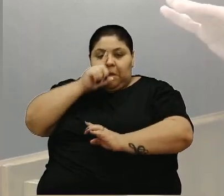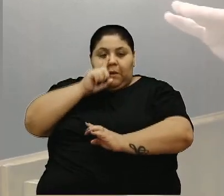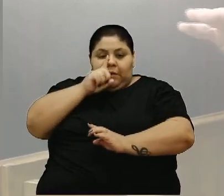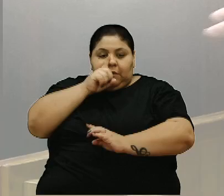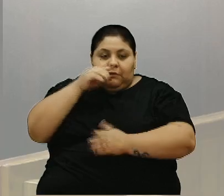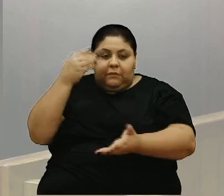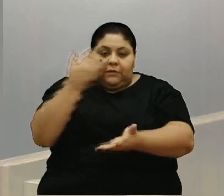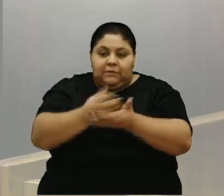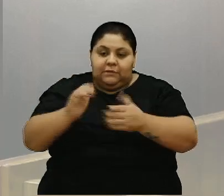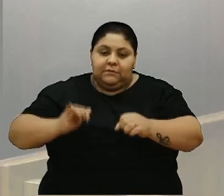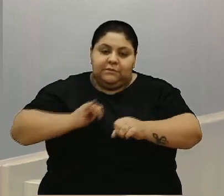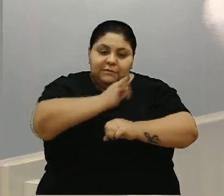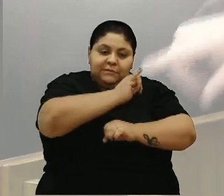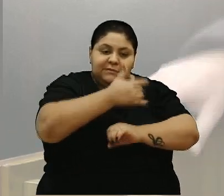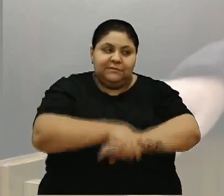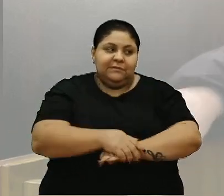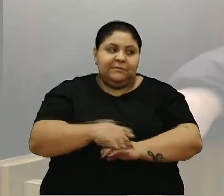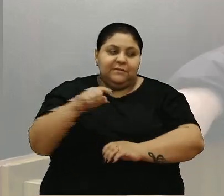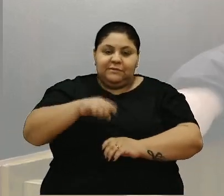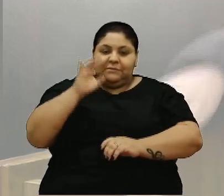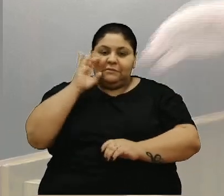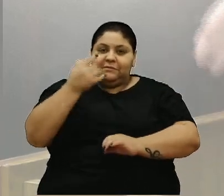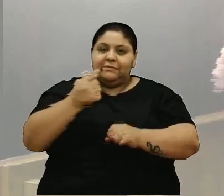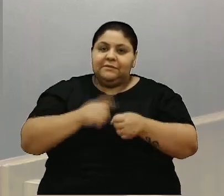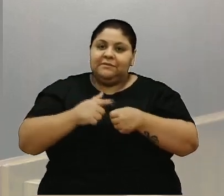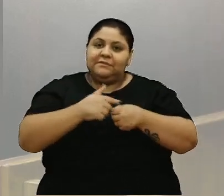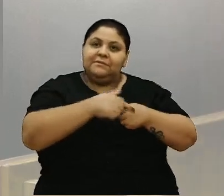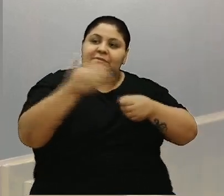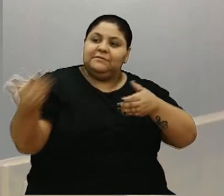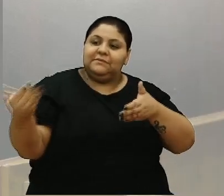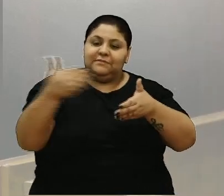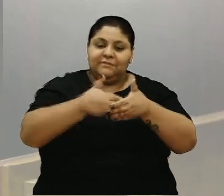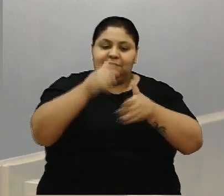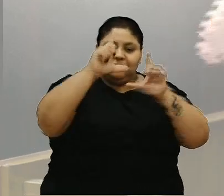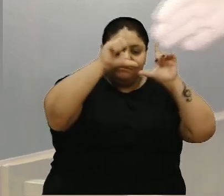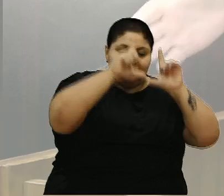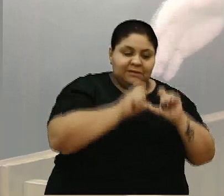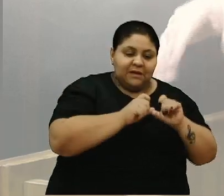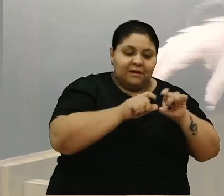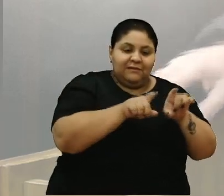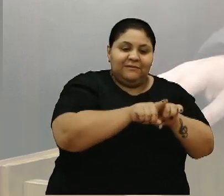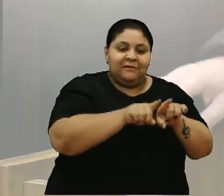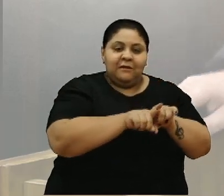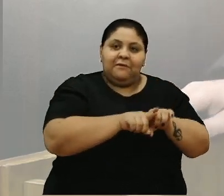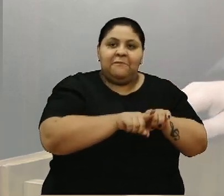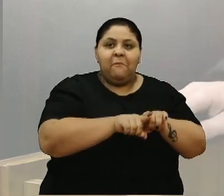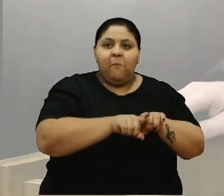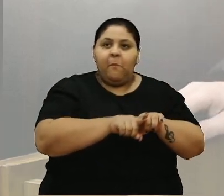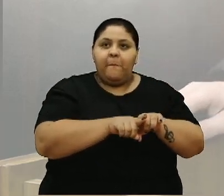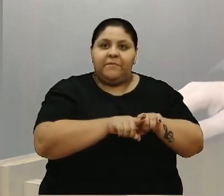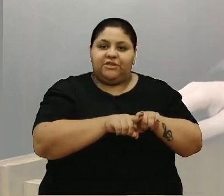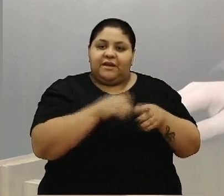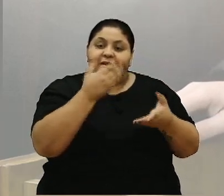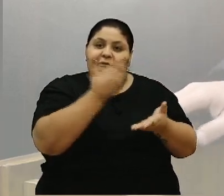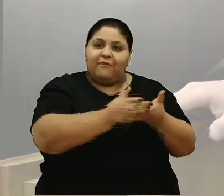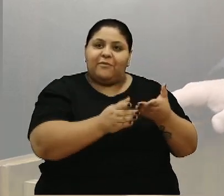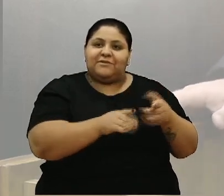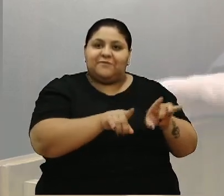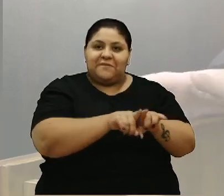perder uma conexão. Então, isso está acontecendo em Caxias. Pessoas que vêm para cá dormem na noite anterior para não perder o voo no dia seguinte